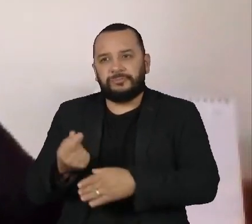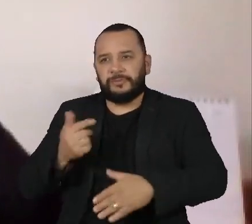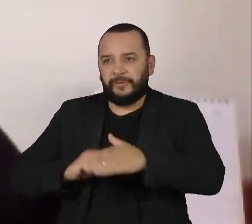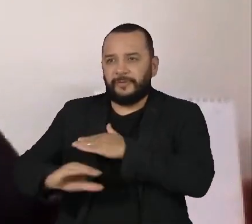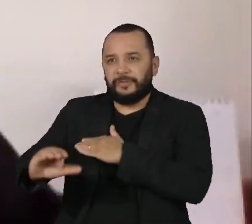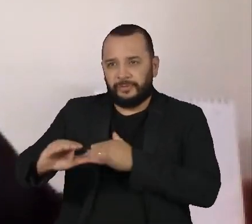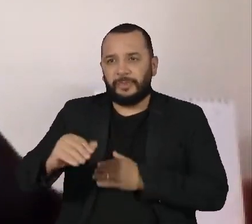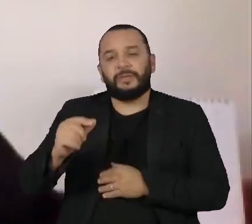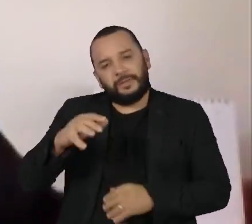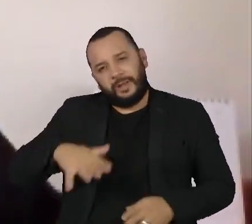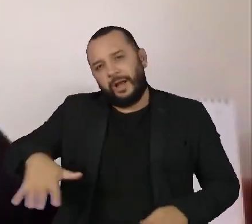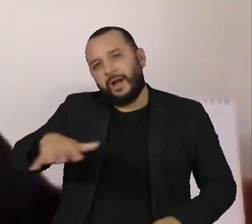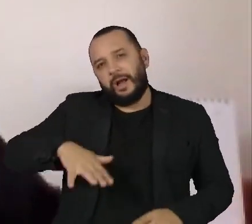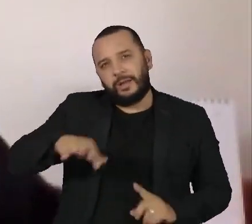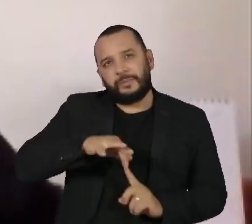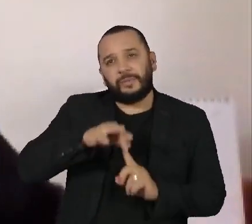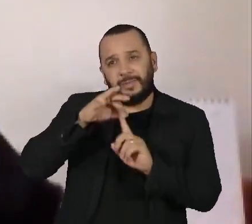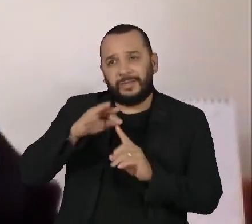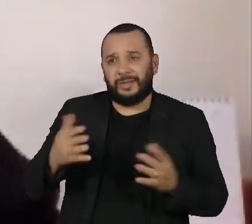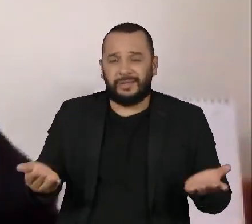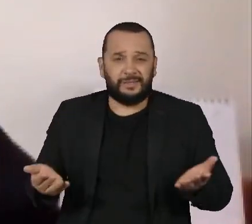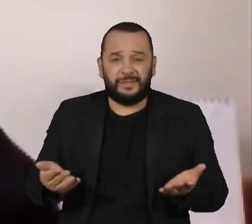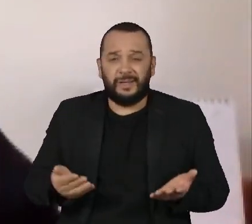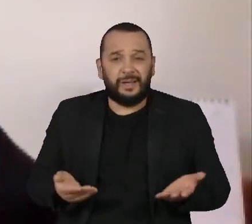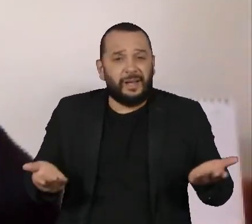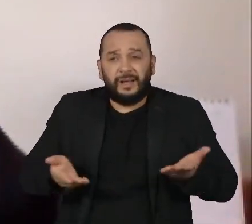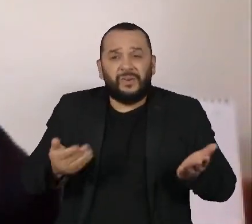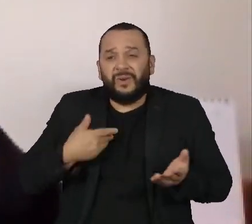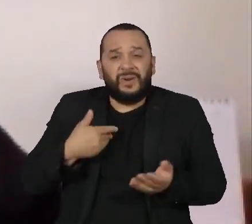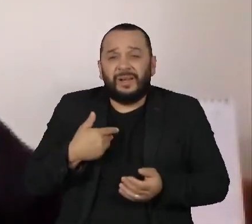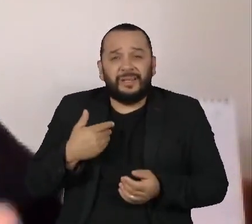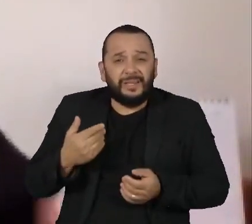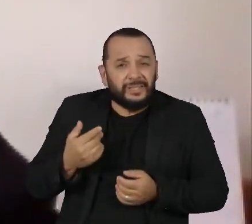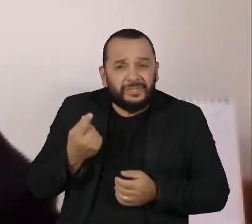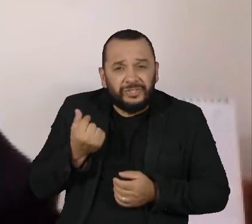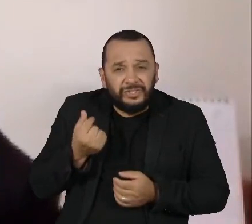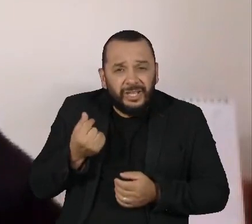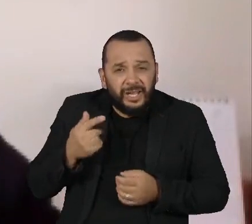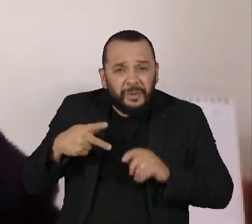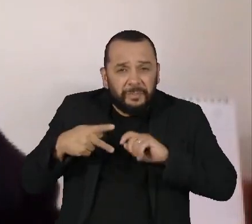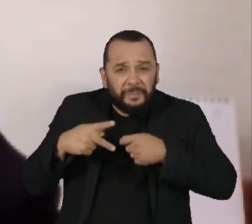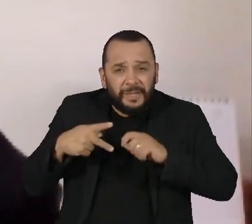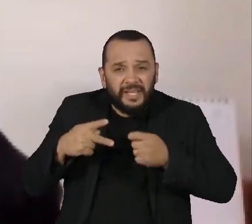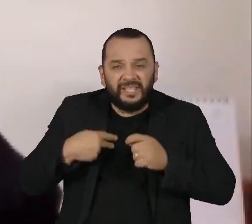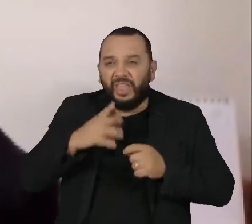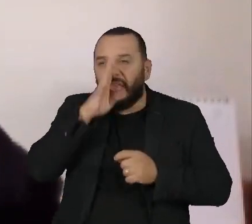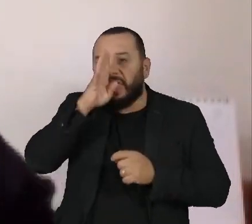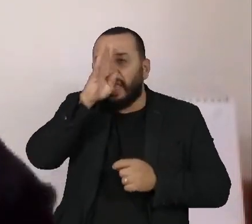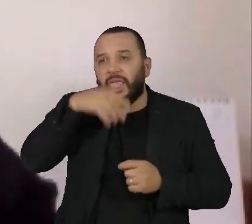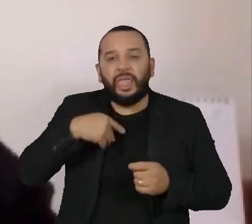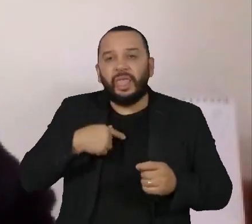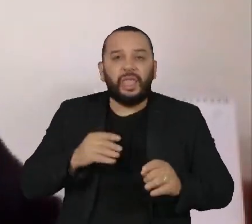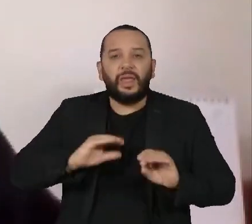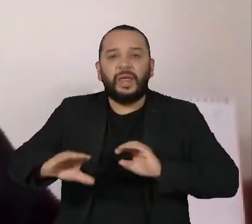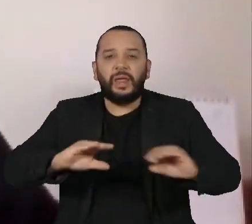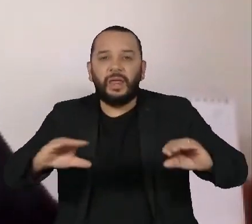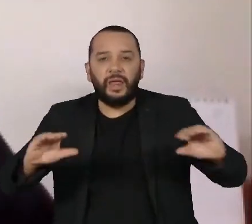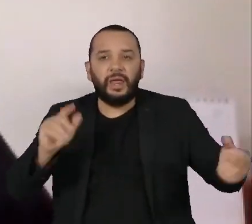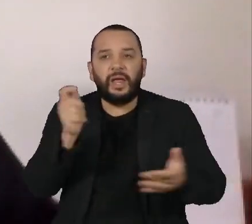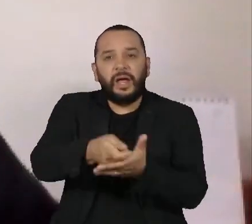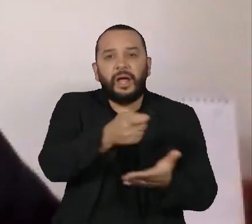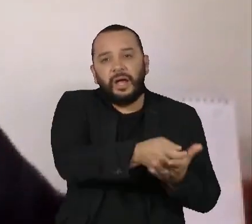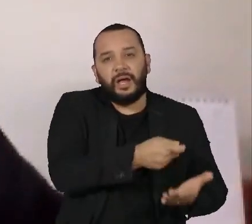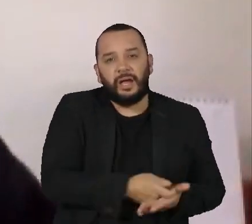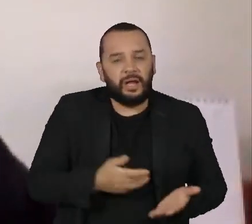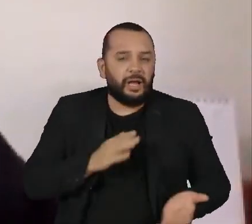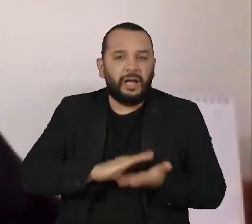sejam feitos nas áreas prioritárias. Isso é feito livremente. Cada um decide, dentro de parâmetros mínimos, o que é que vai ser feito com aquele